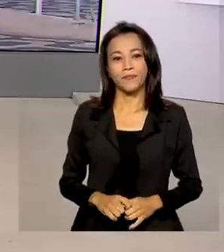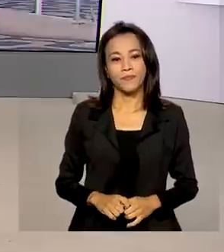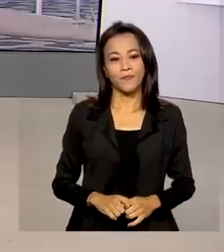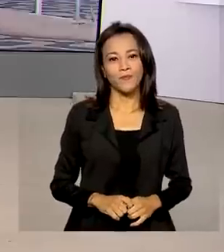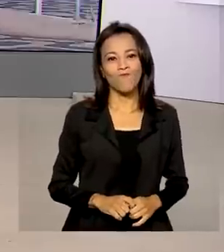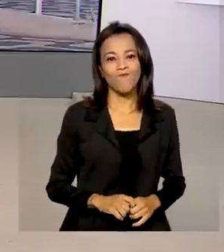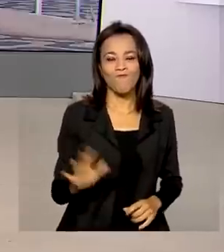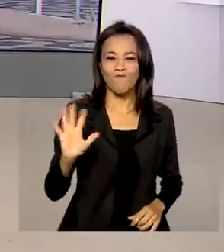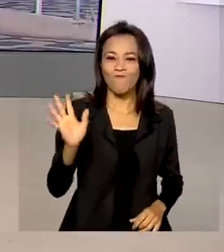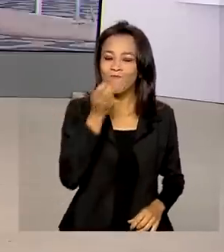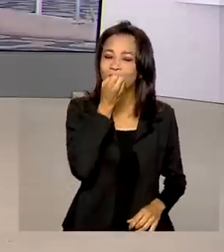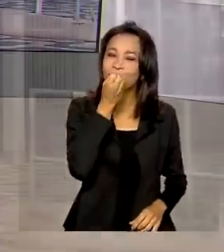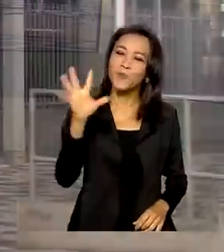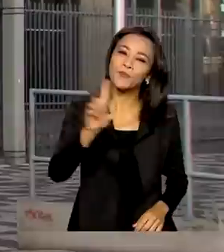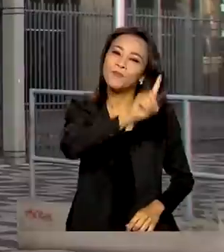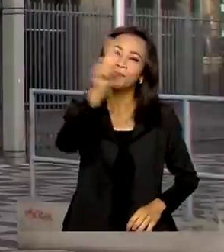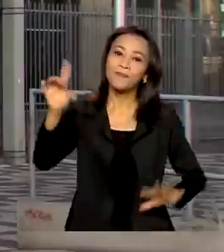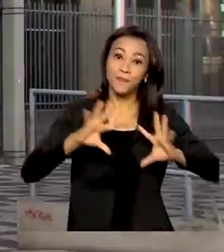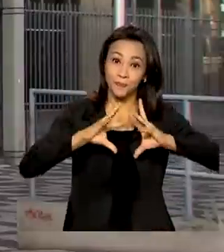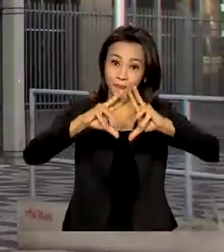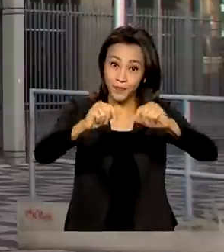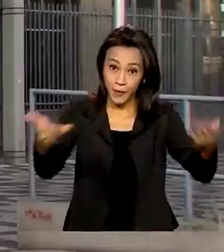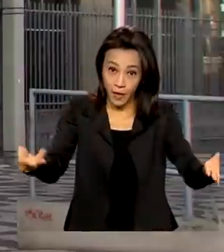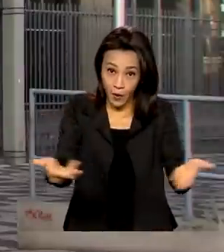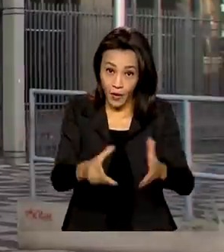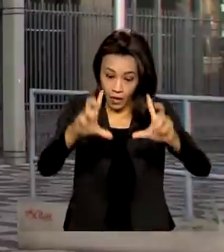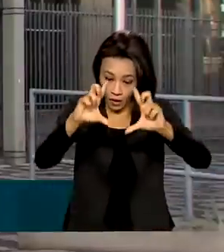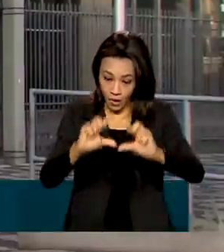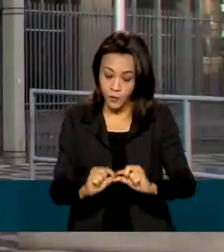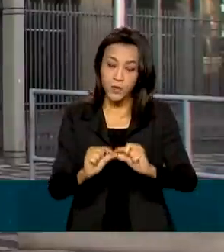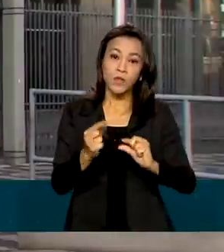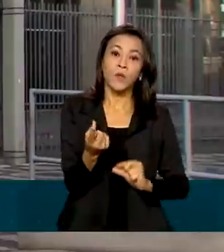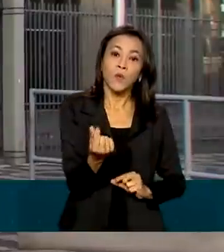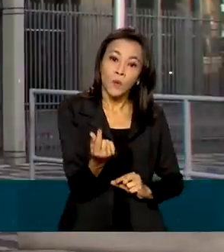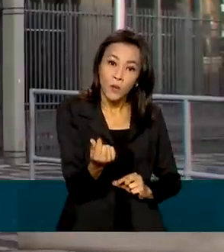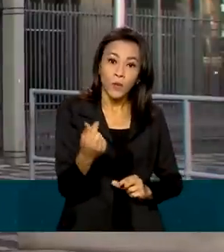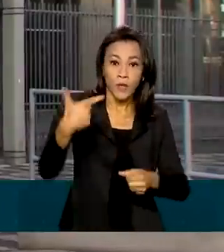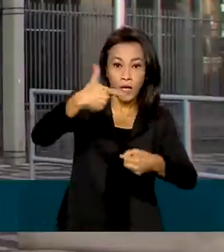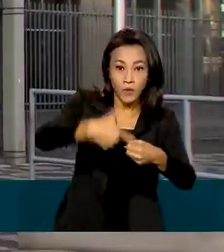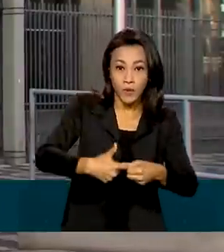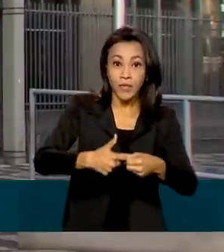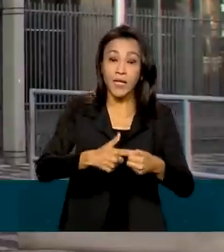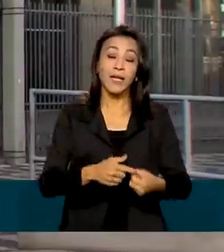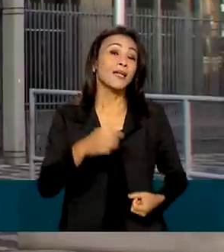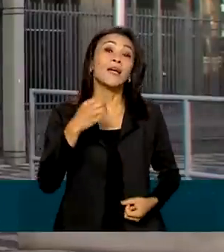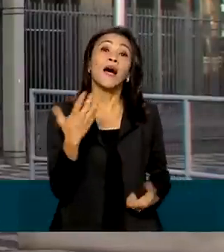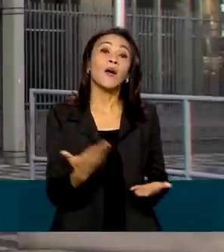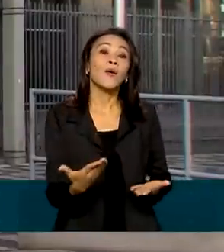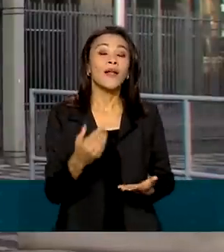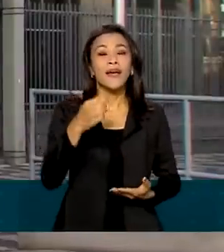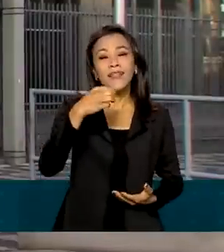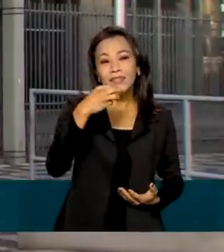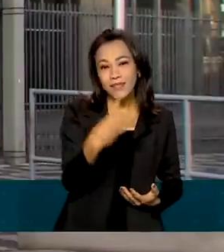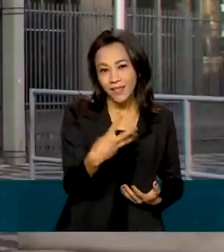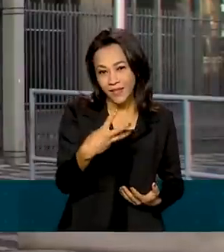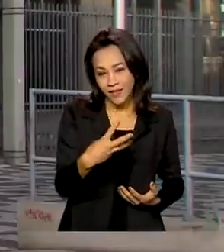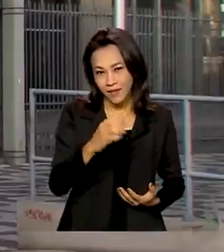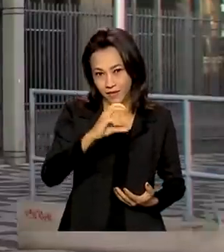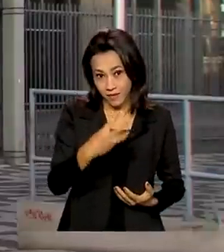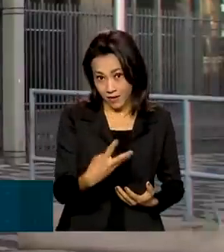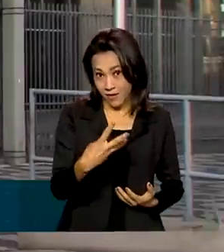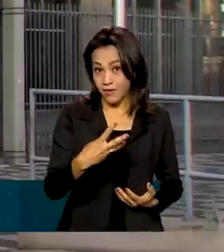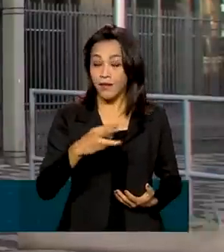Bom dia, Mara. Bom dia a todos. Com a redução, o preço vai passar de R$,53 para R$,28.